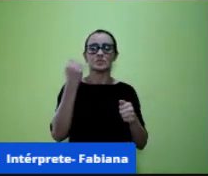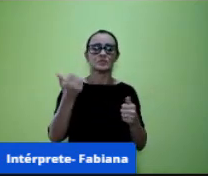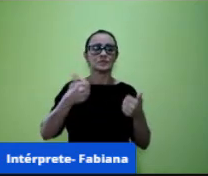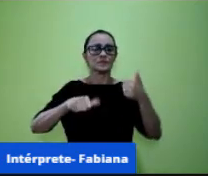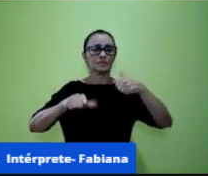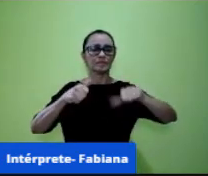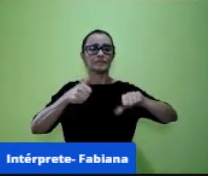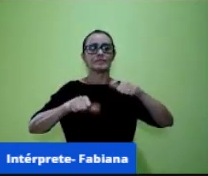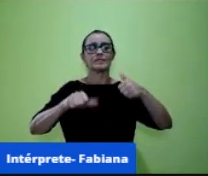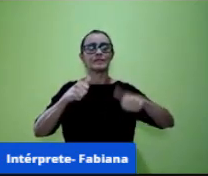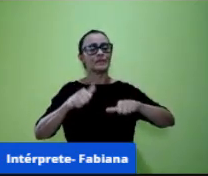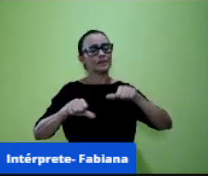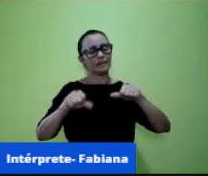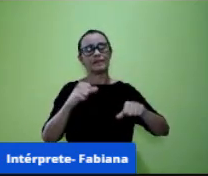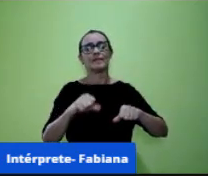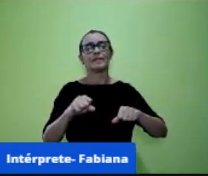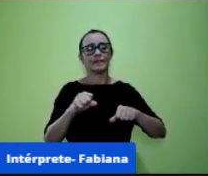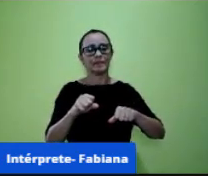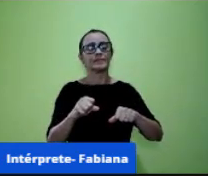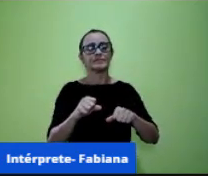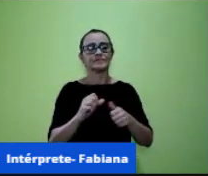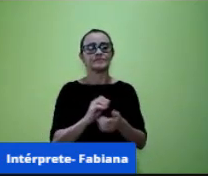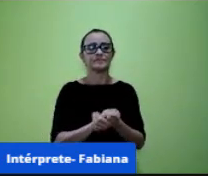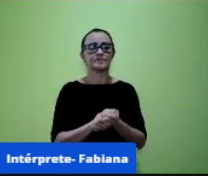pôr em prática próximo